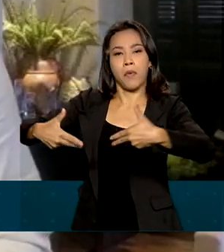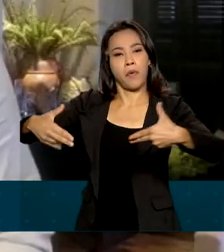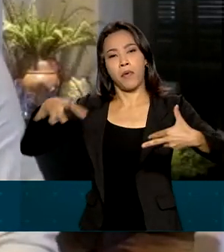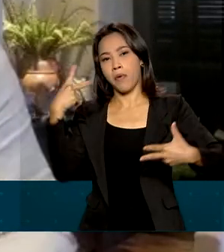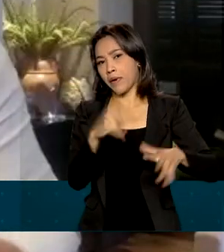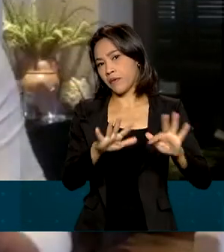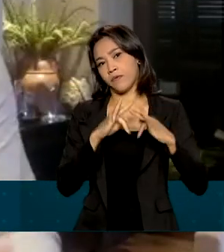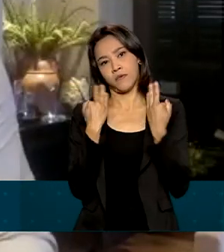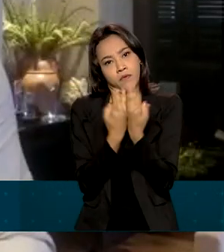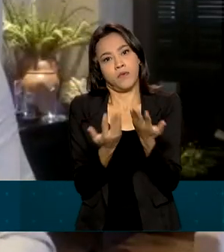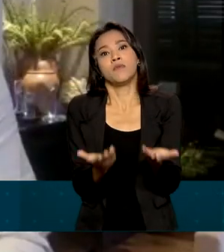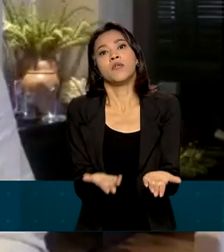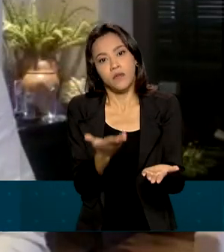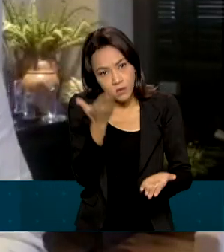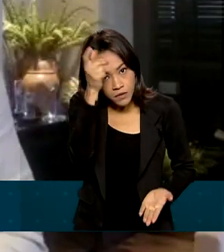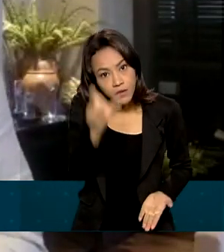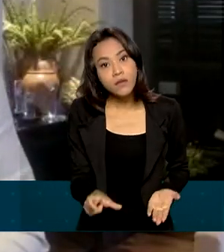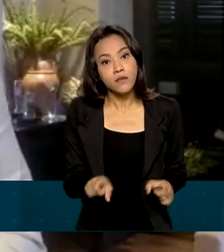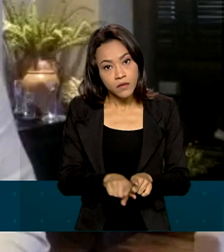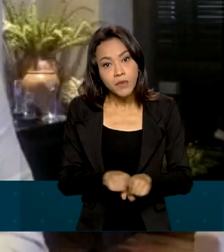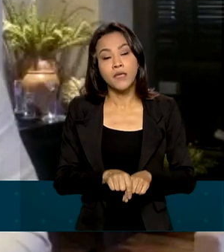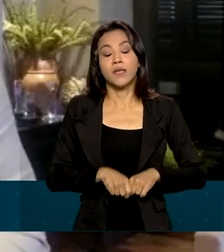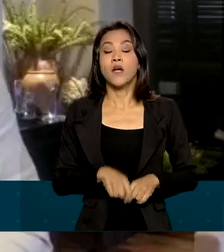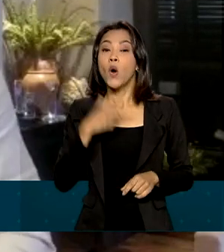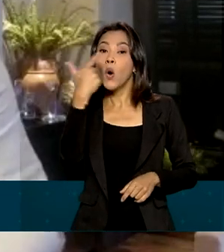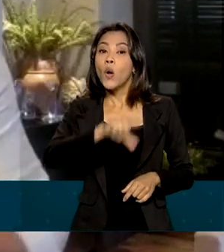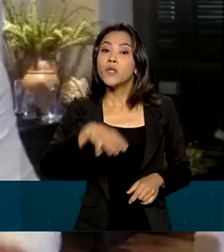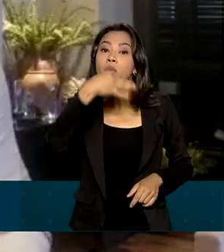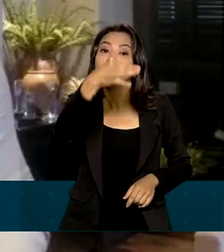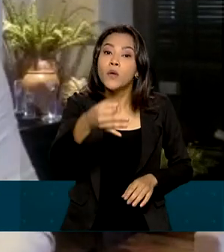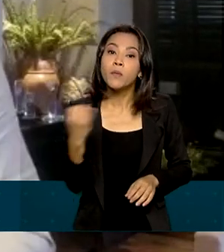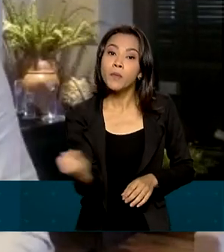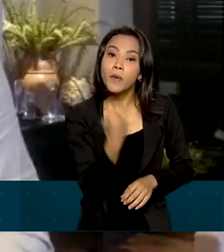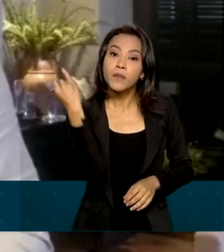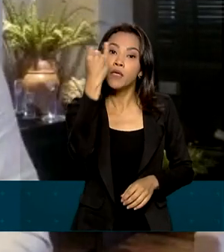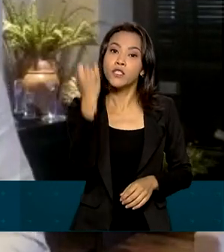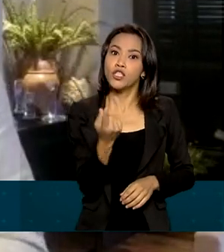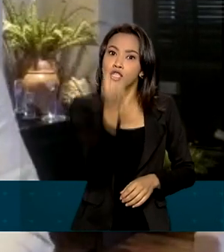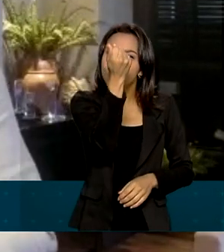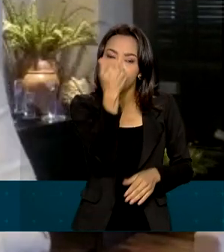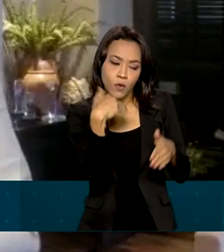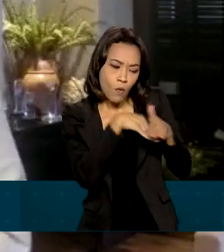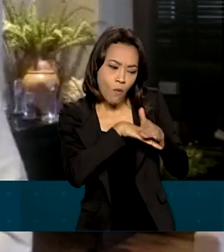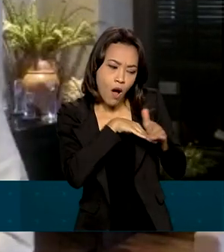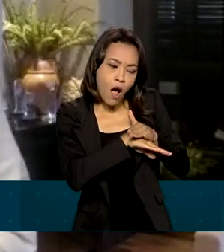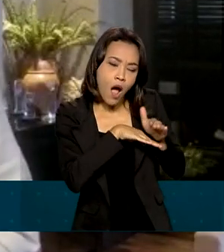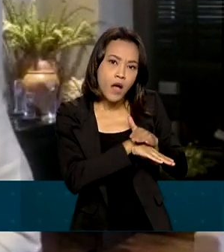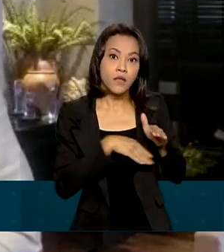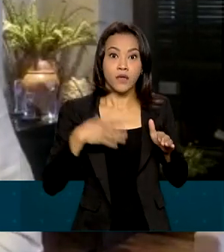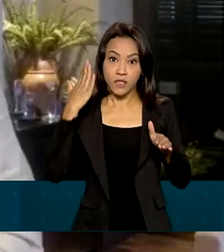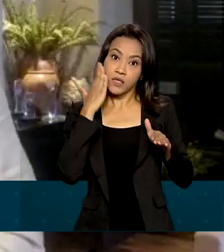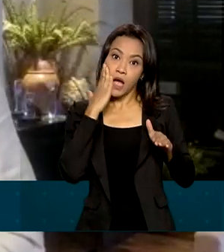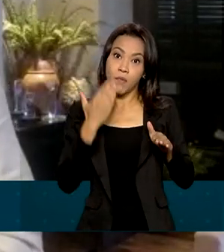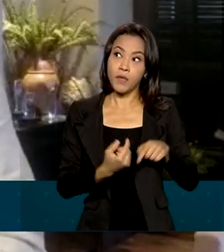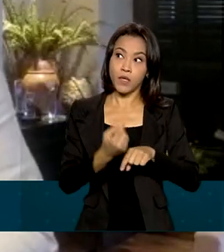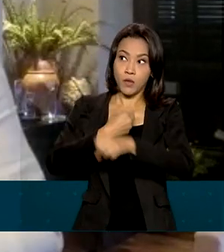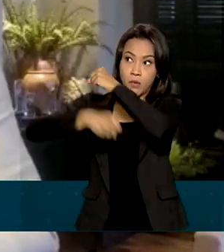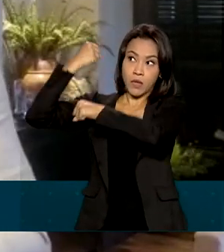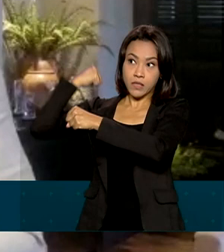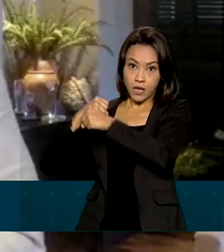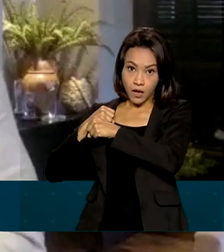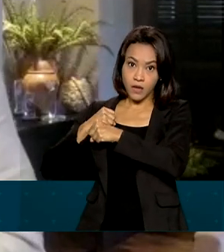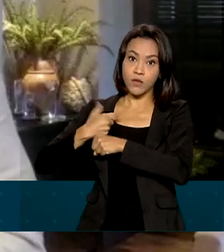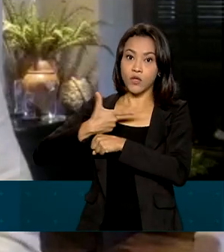e para a sua família. Além disso, outra dica muito importante, se possível, faça uma reserva de emergência. A gente viu que 2021 e 2020